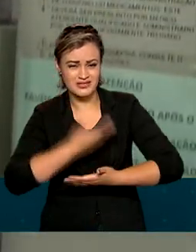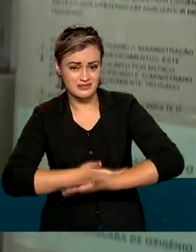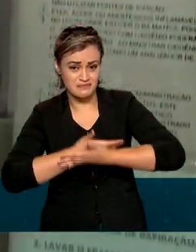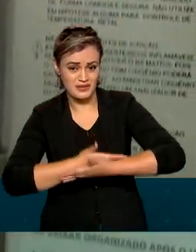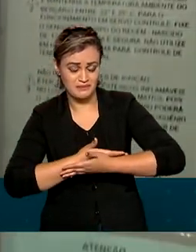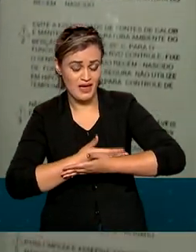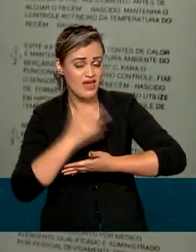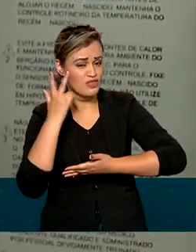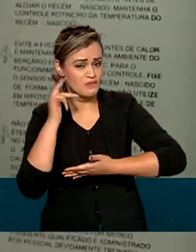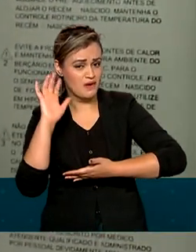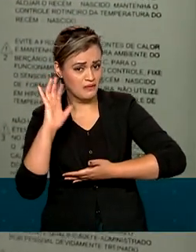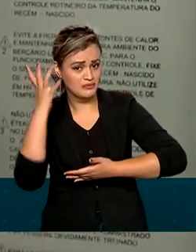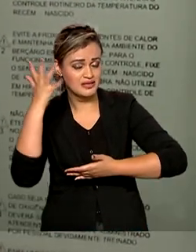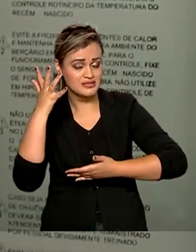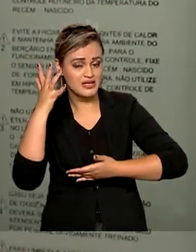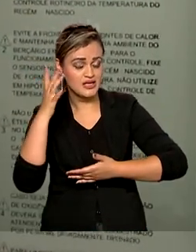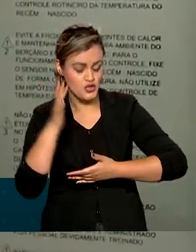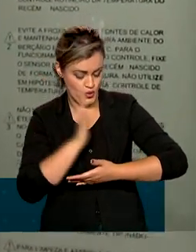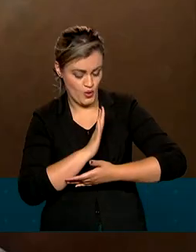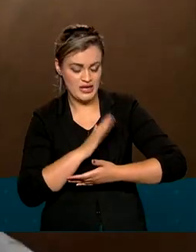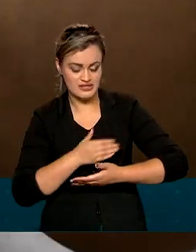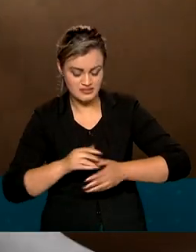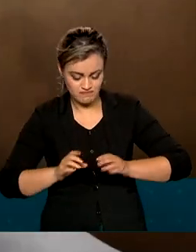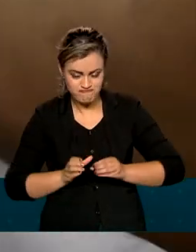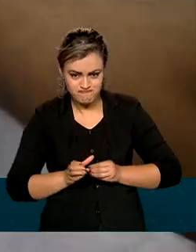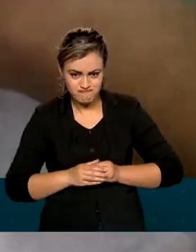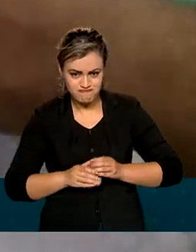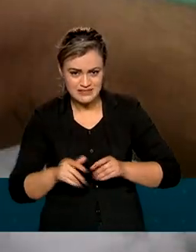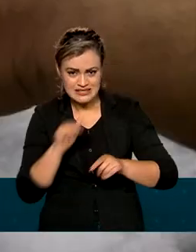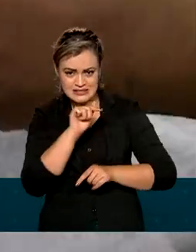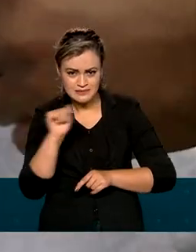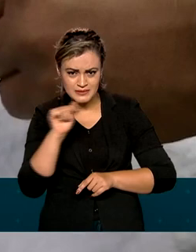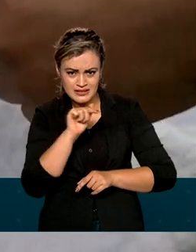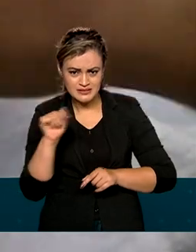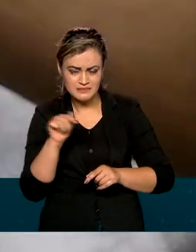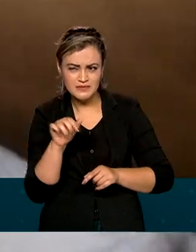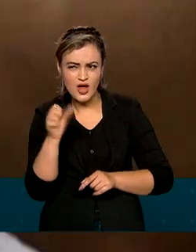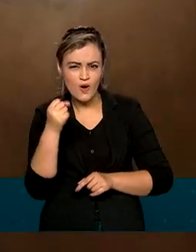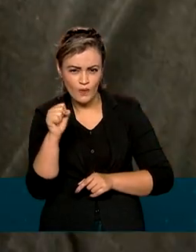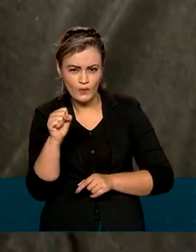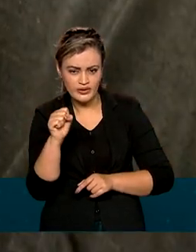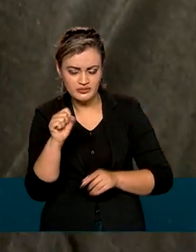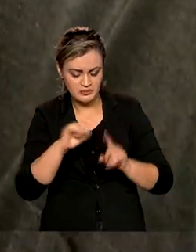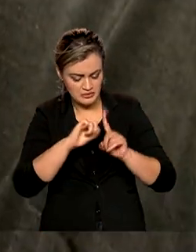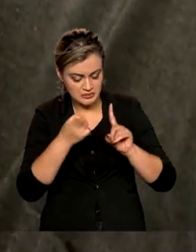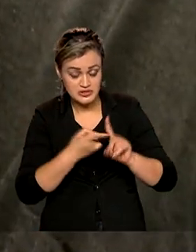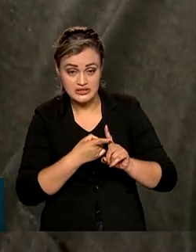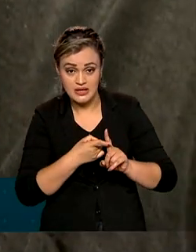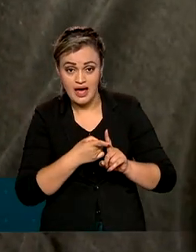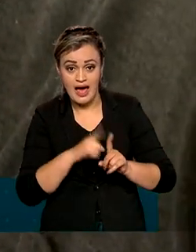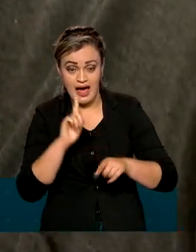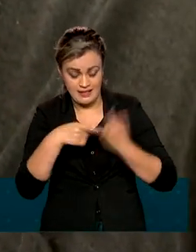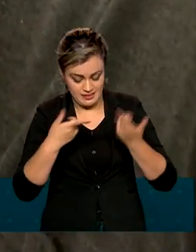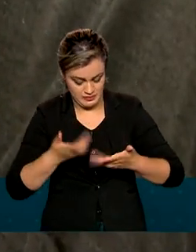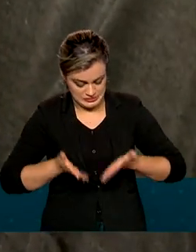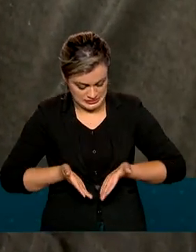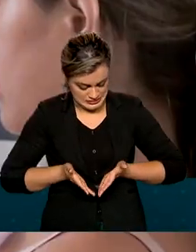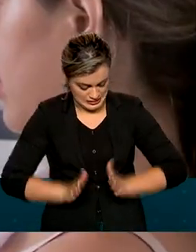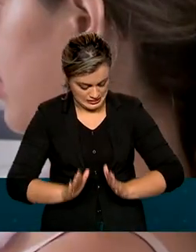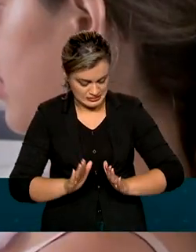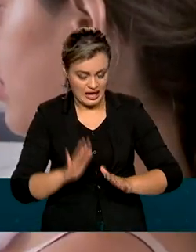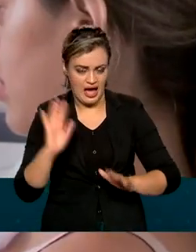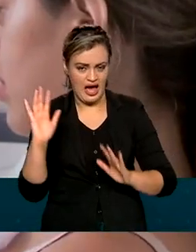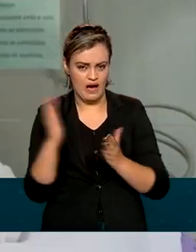anormalidade que surge no coração do feto nas primeiras oito semanas de gestação. Após o nascimento,